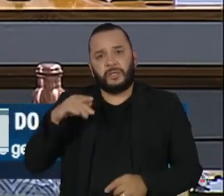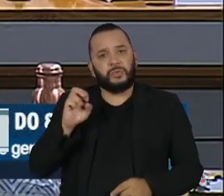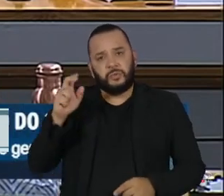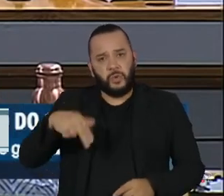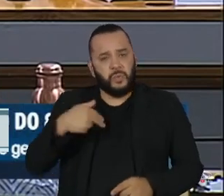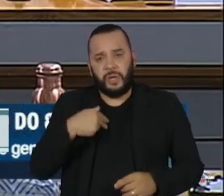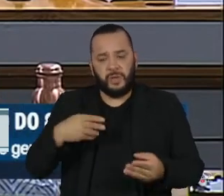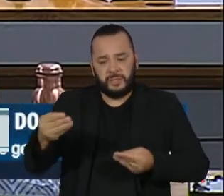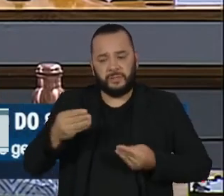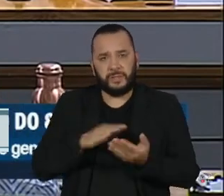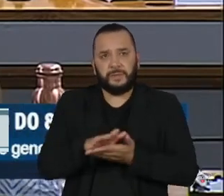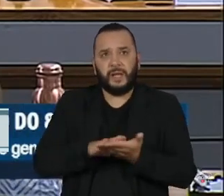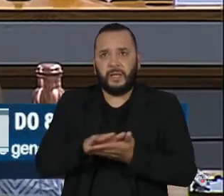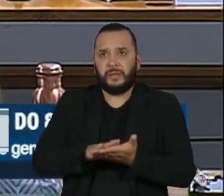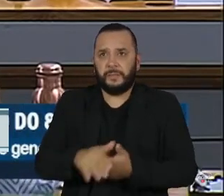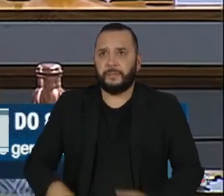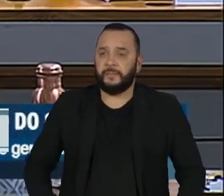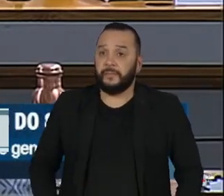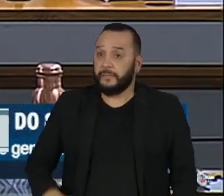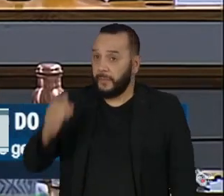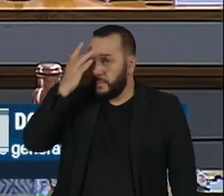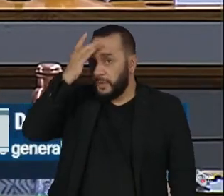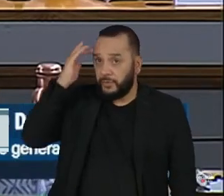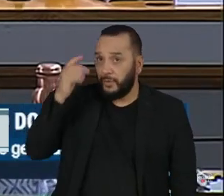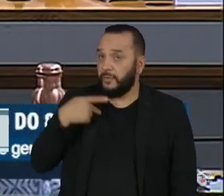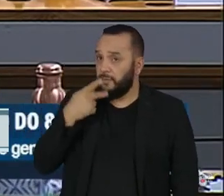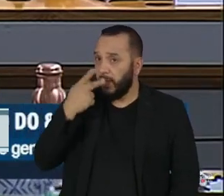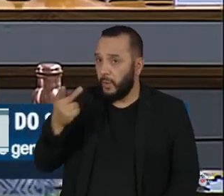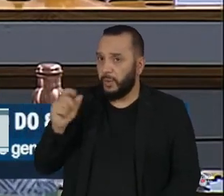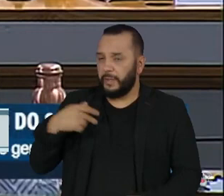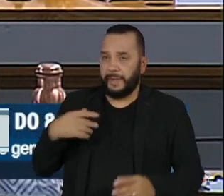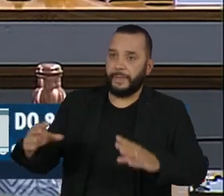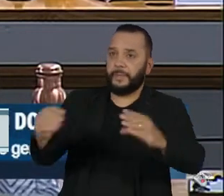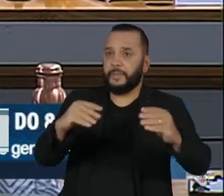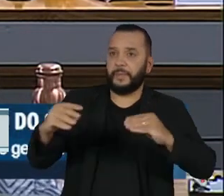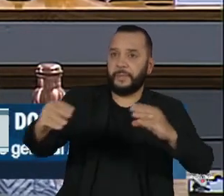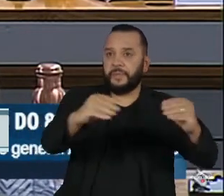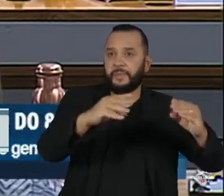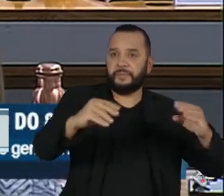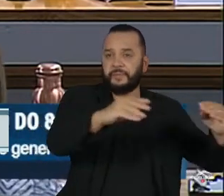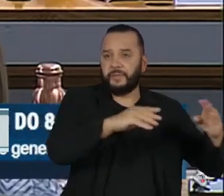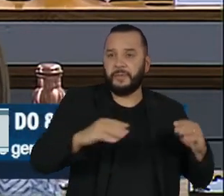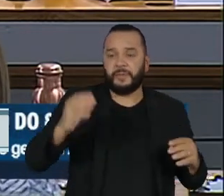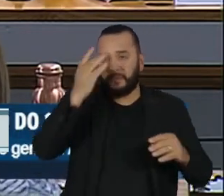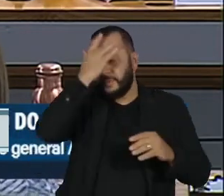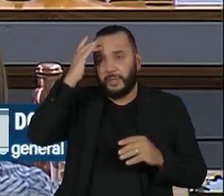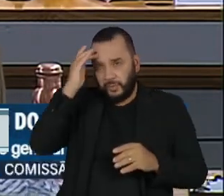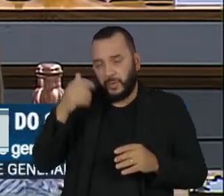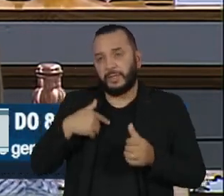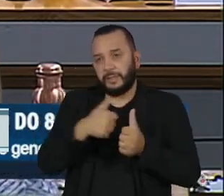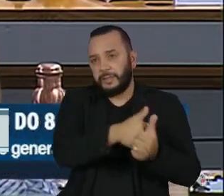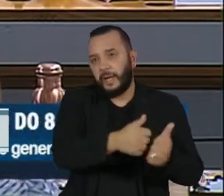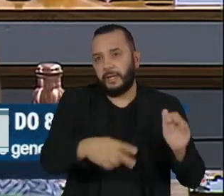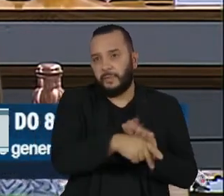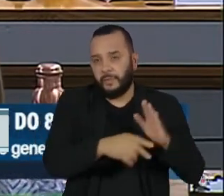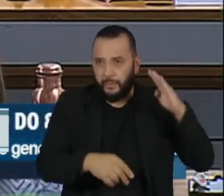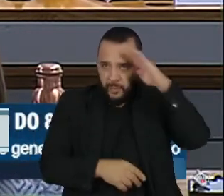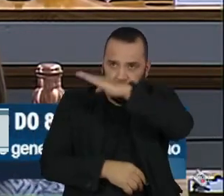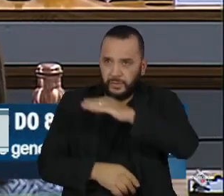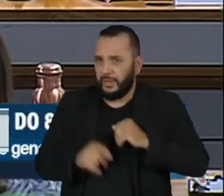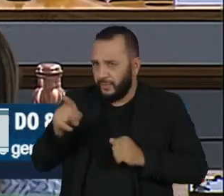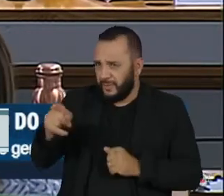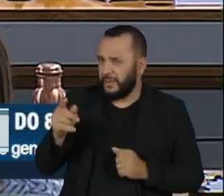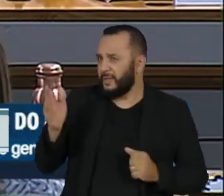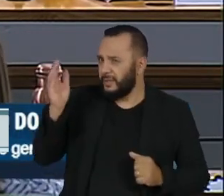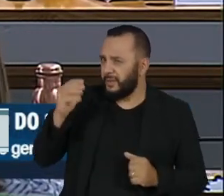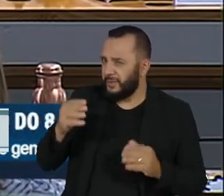Torres. Alguém falou que isso estava rolando na mão de várias pessoas do entorno do presidente Bolsonaro. O